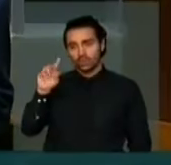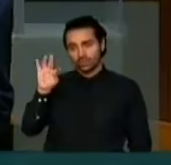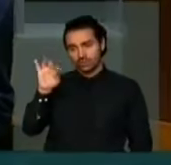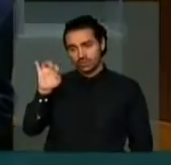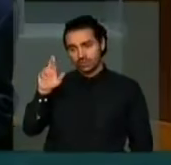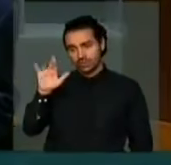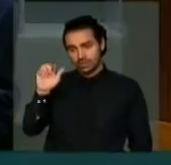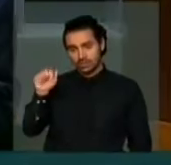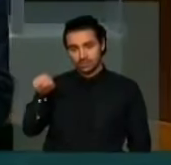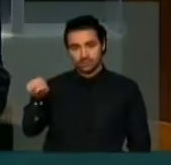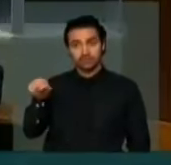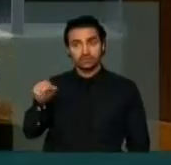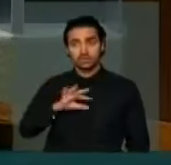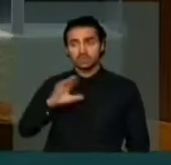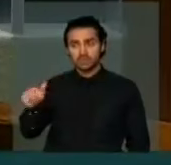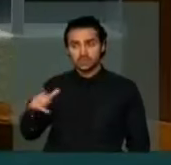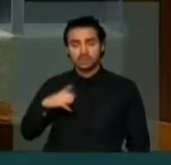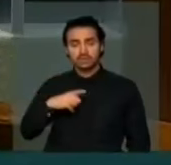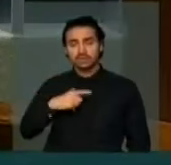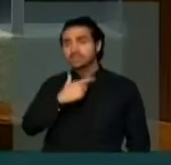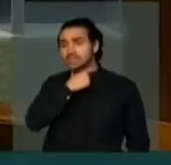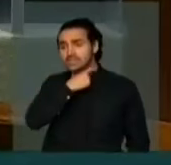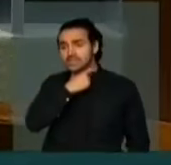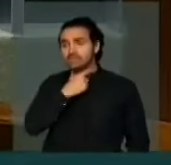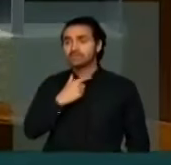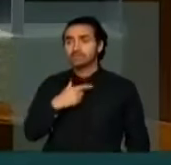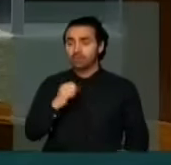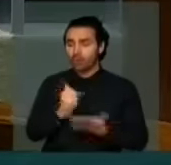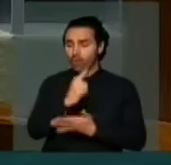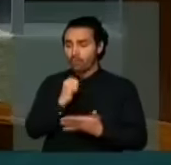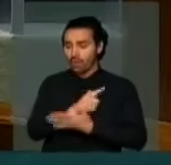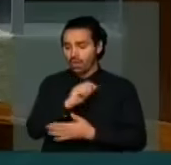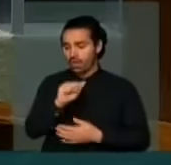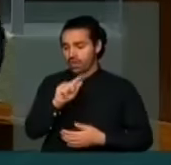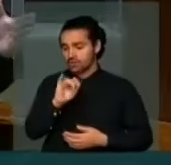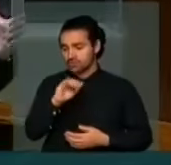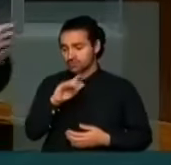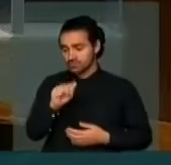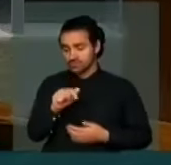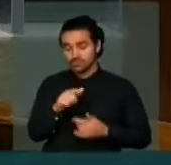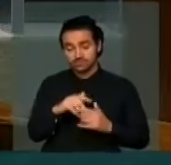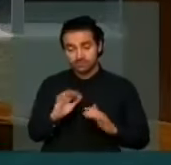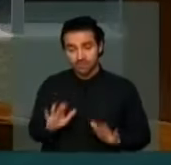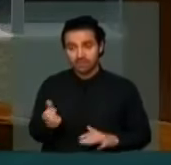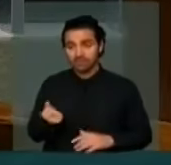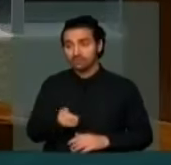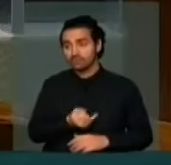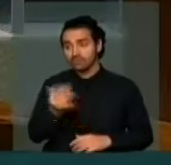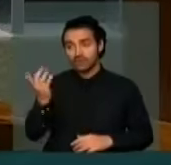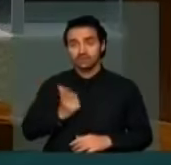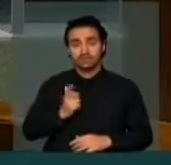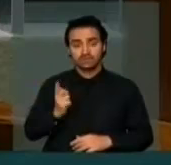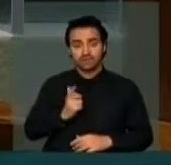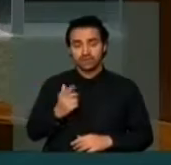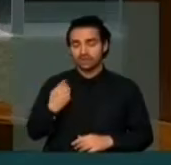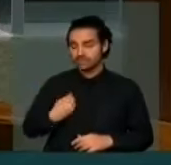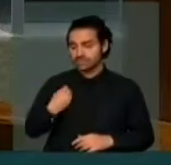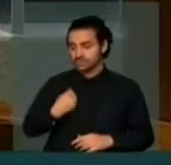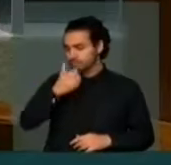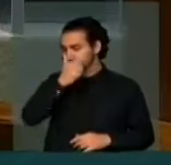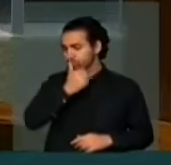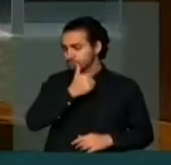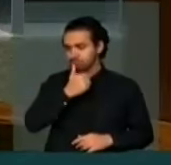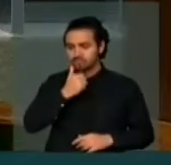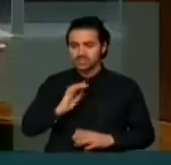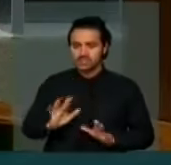o que tinha, a maioria deles, para comprar sua agência lotérica. E muitos estão nesse sacrifício há